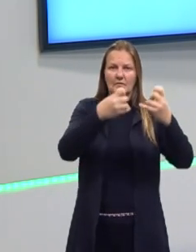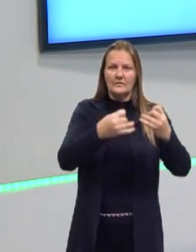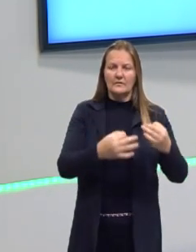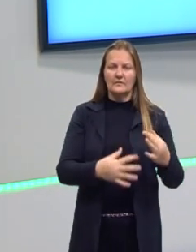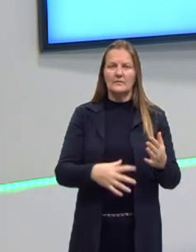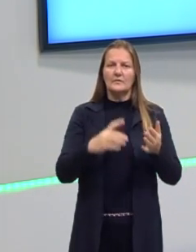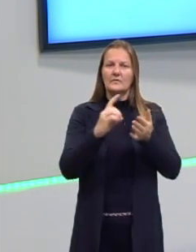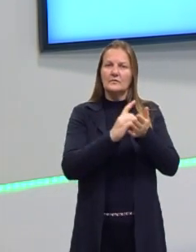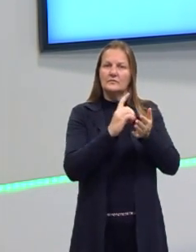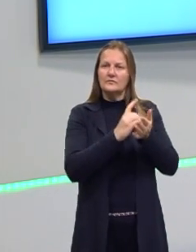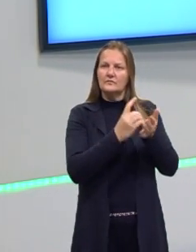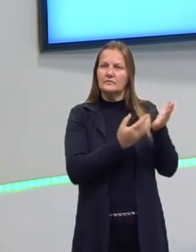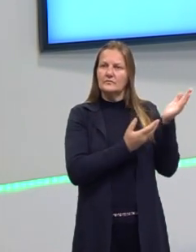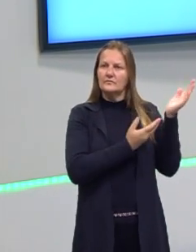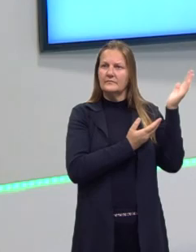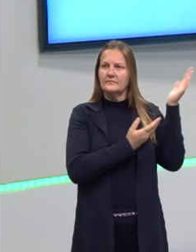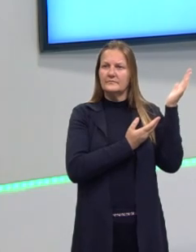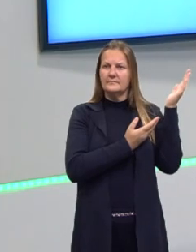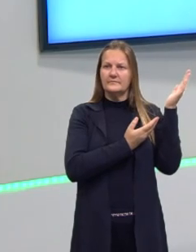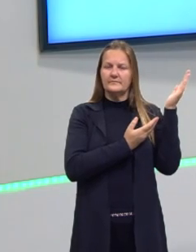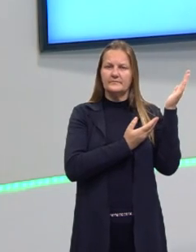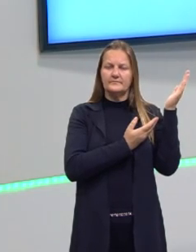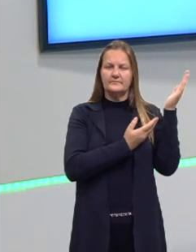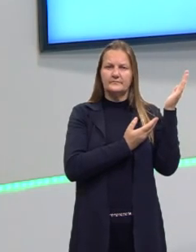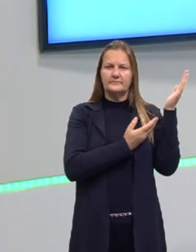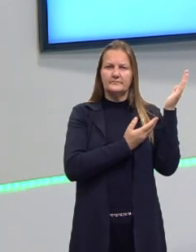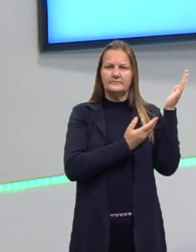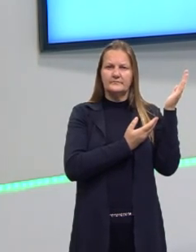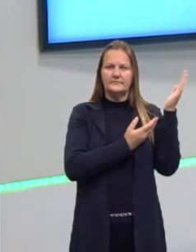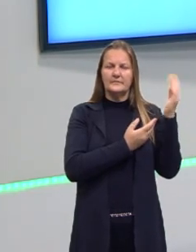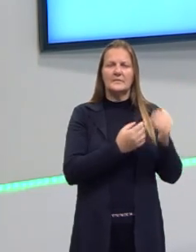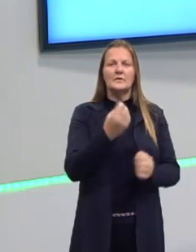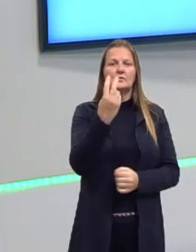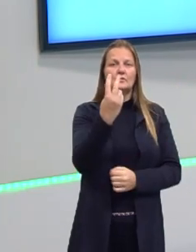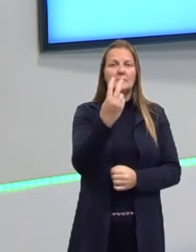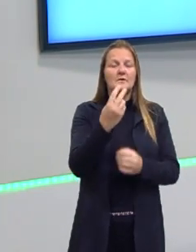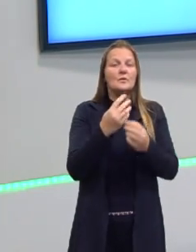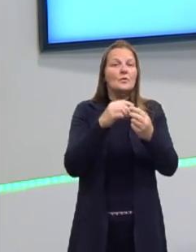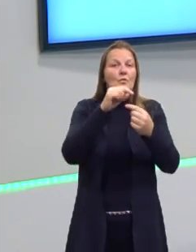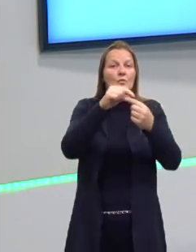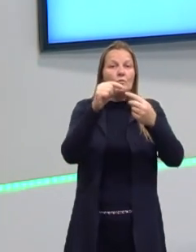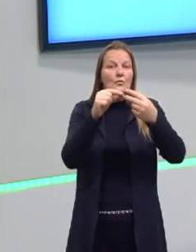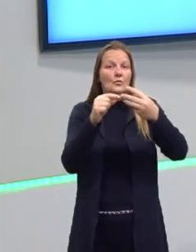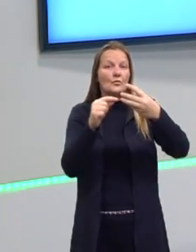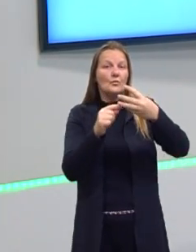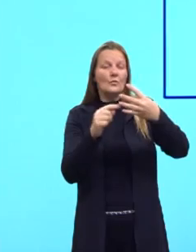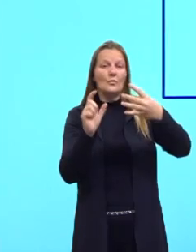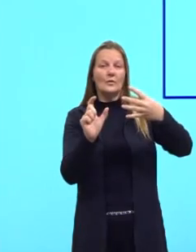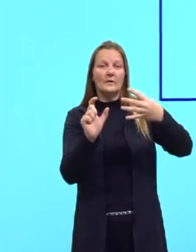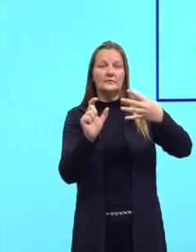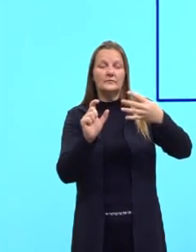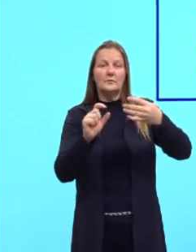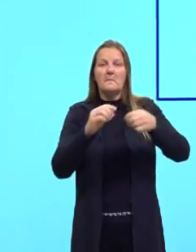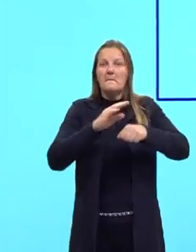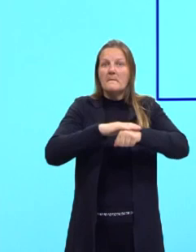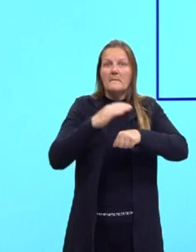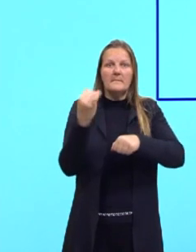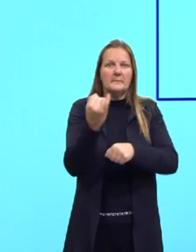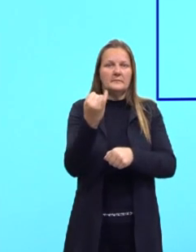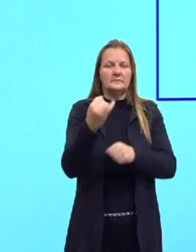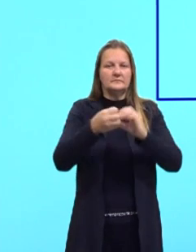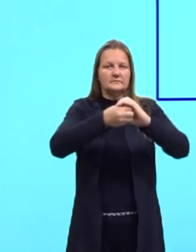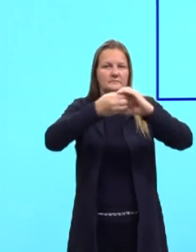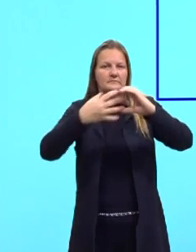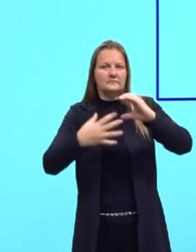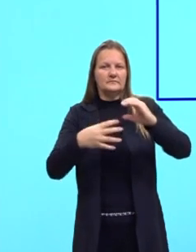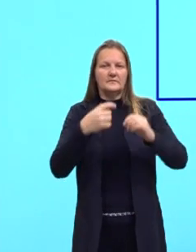dicionário Cambridge, eles são duas das quatro principais classes de palavras em inglês, junto dos